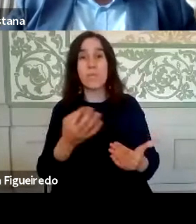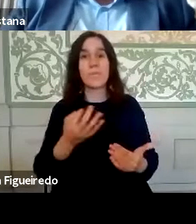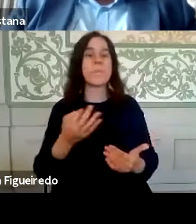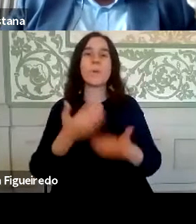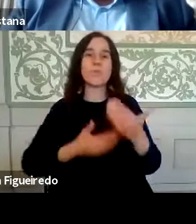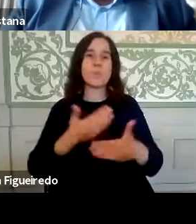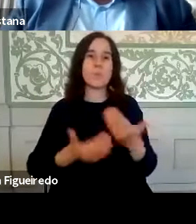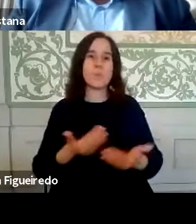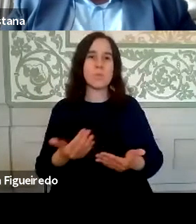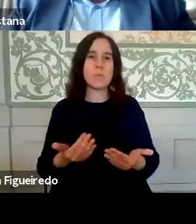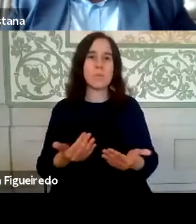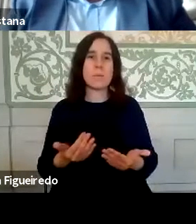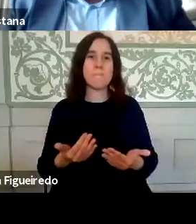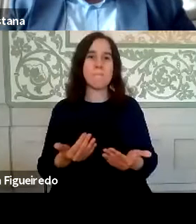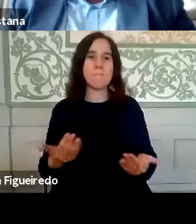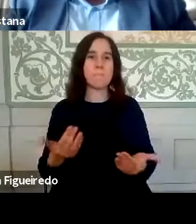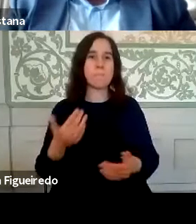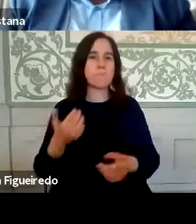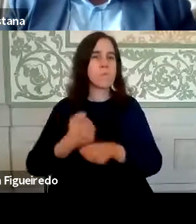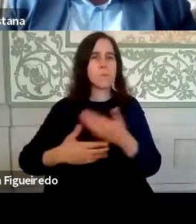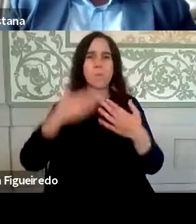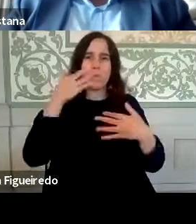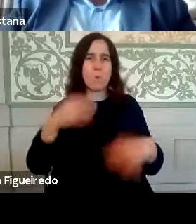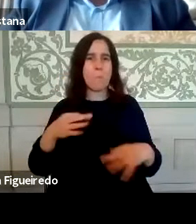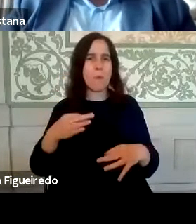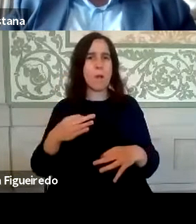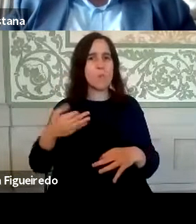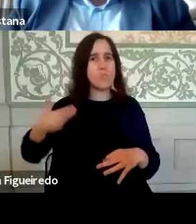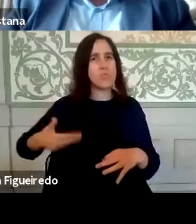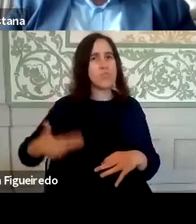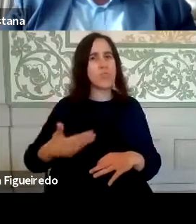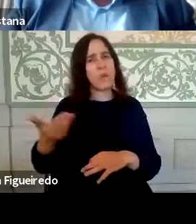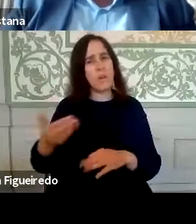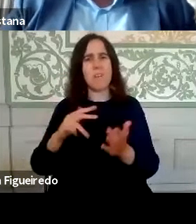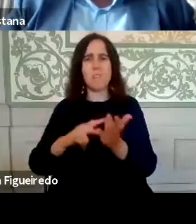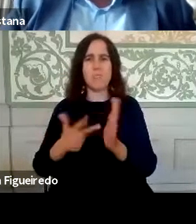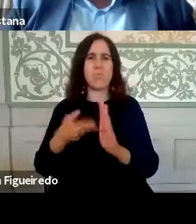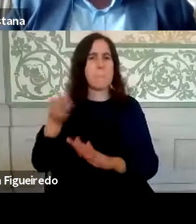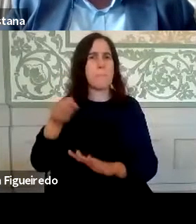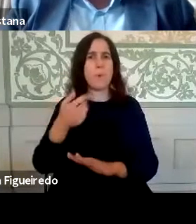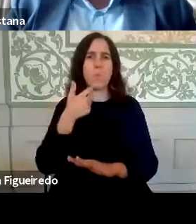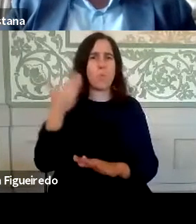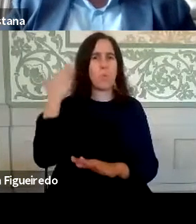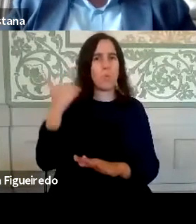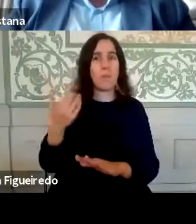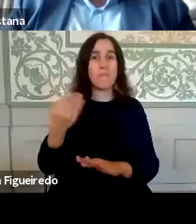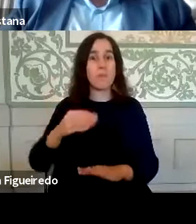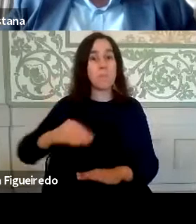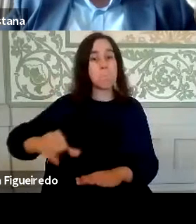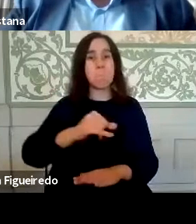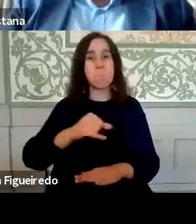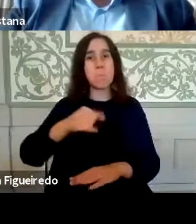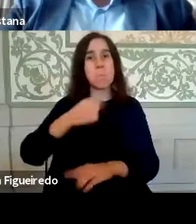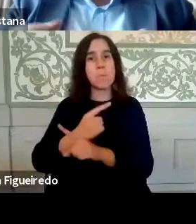processo de funcionamento normal já muito intensivo em tecnologia e portanto o facto de não estarmos geograficamente no mesmo local.